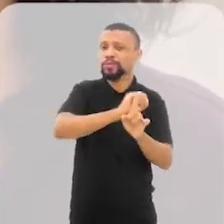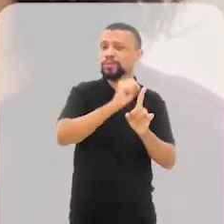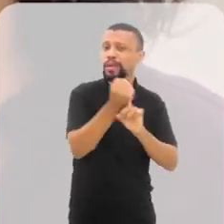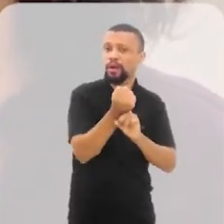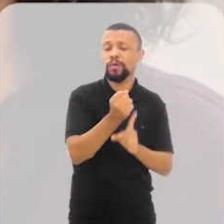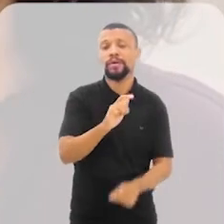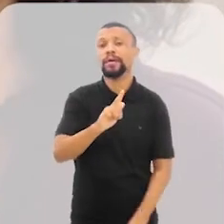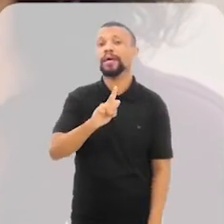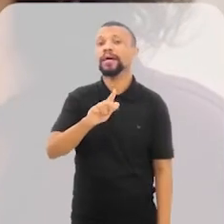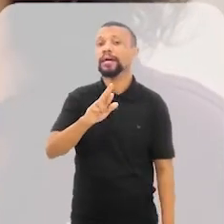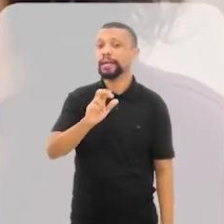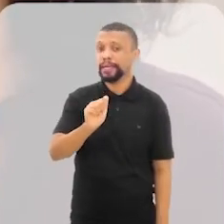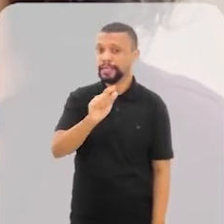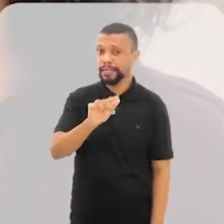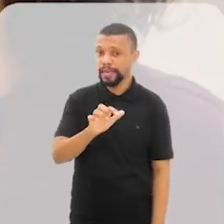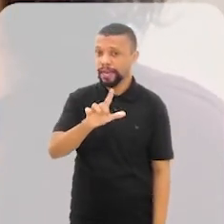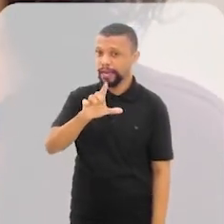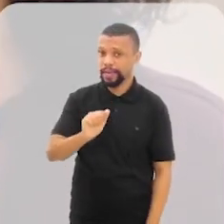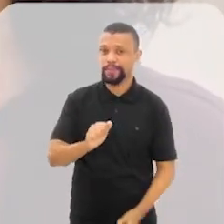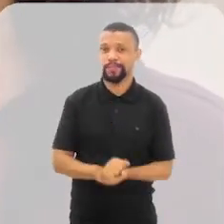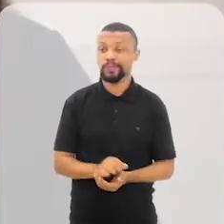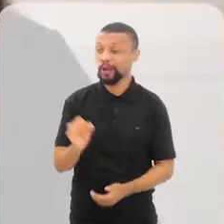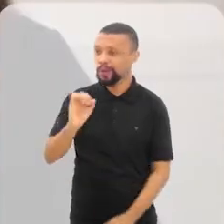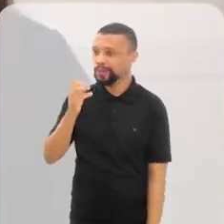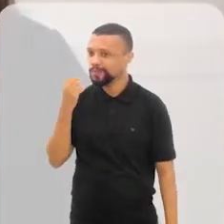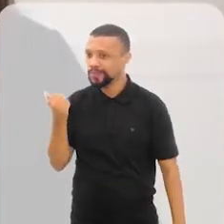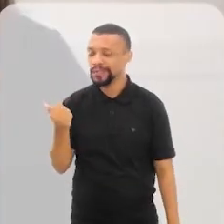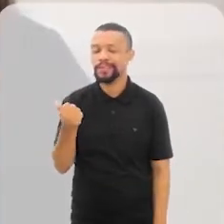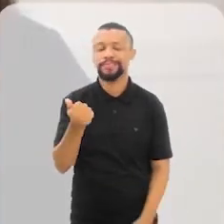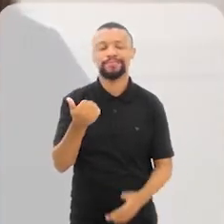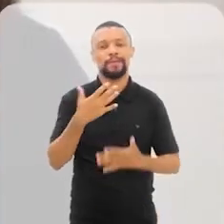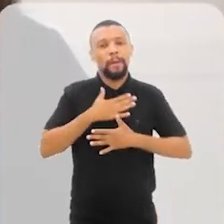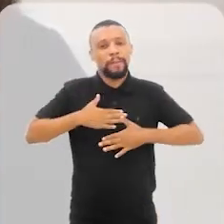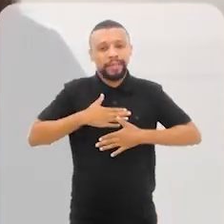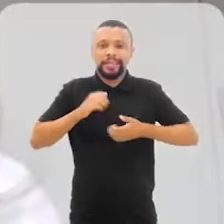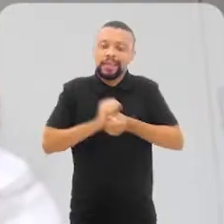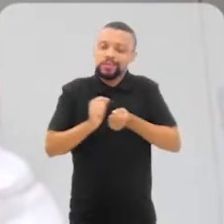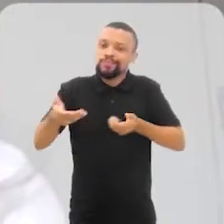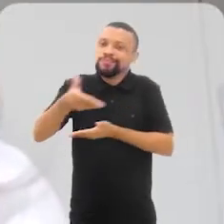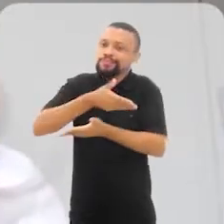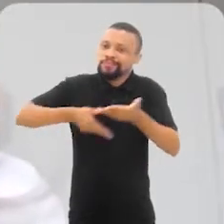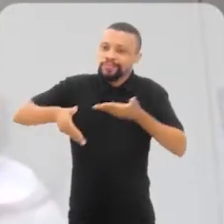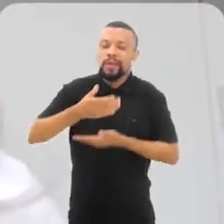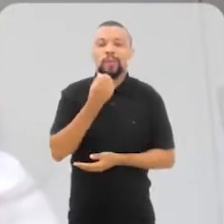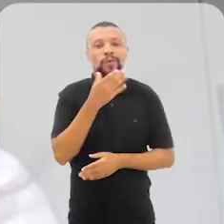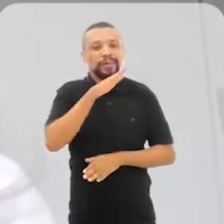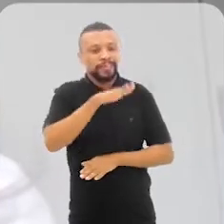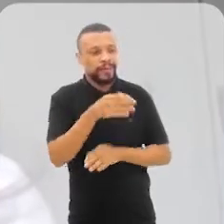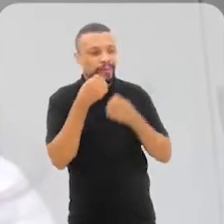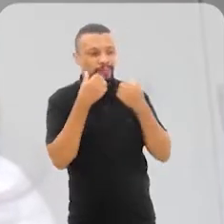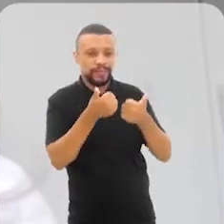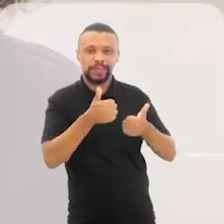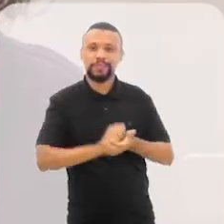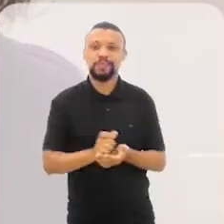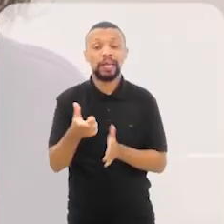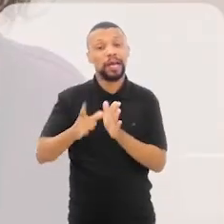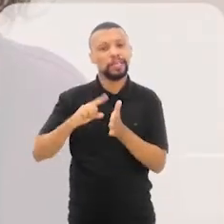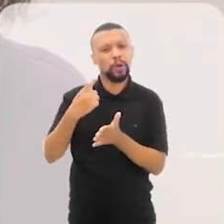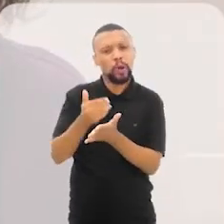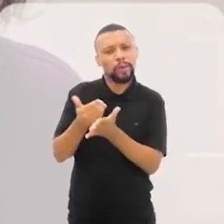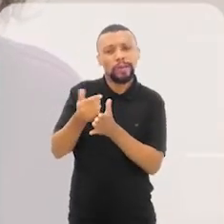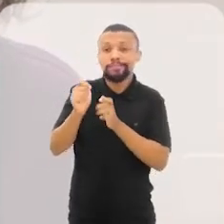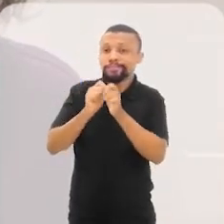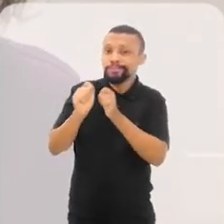Graziella Dias. Oi, Nessa. Oi, Graziella. Tudo bom? Que prazer estar aqui com você. Boa tarde, Geisa. Tudo bem? Antes de